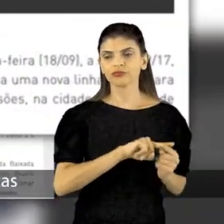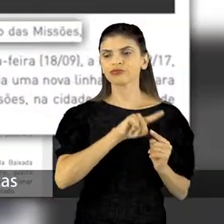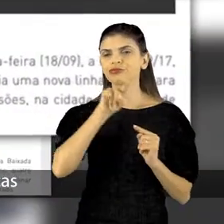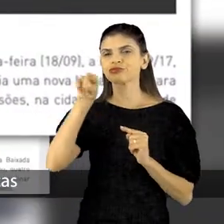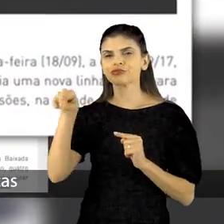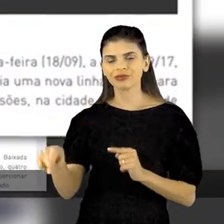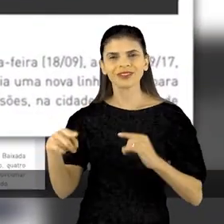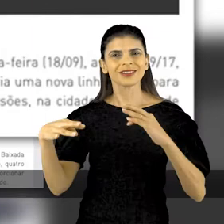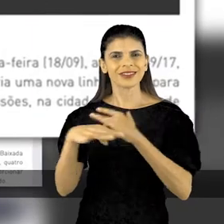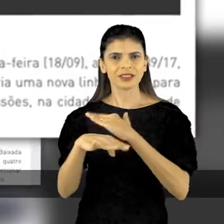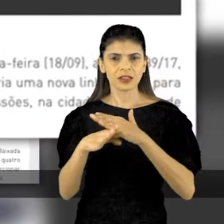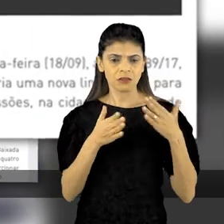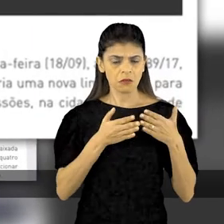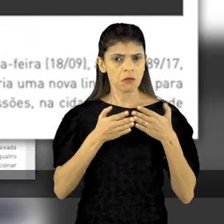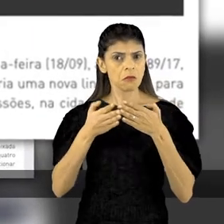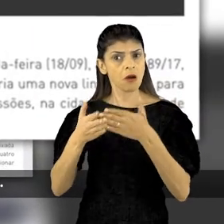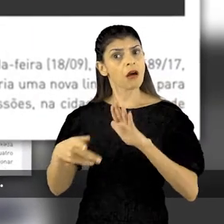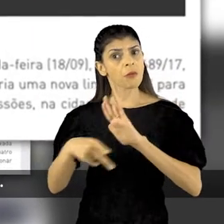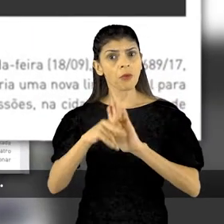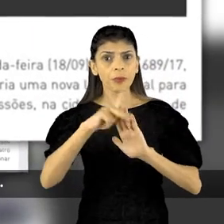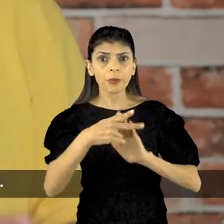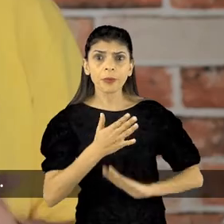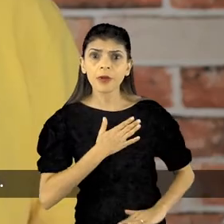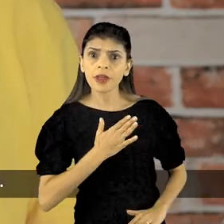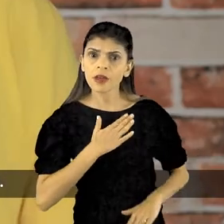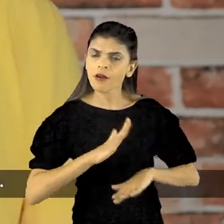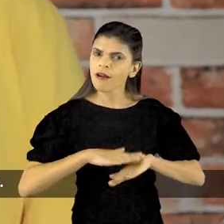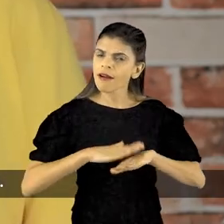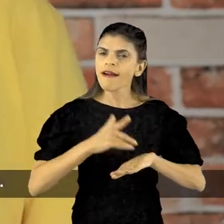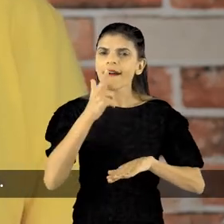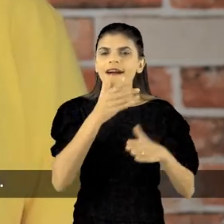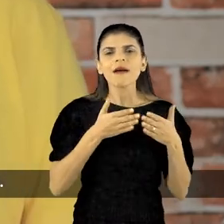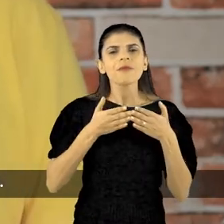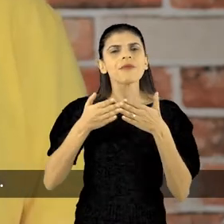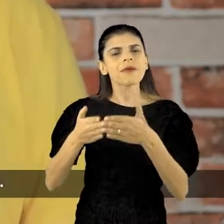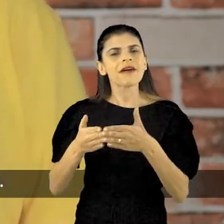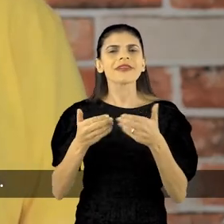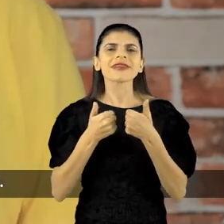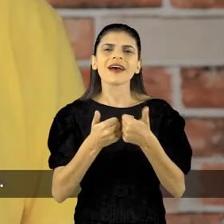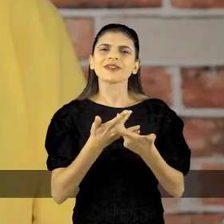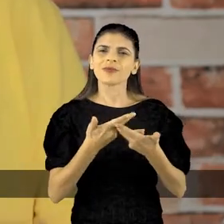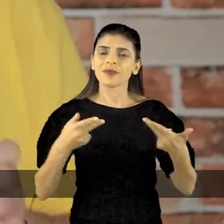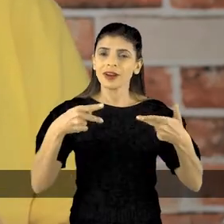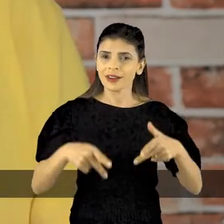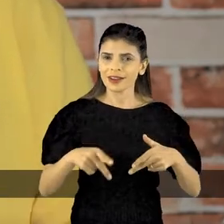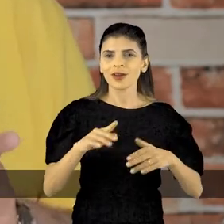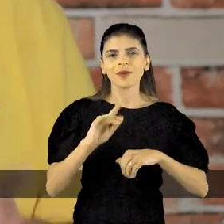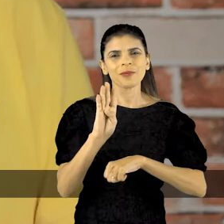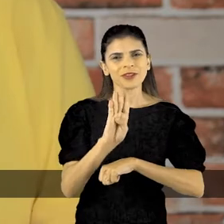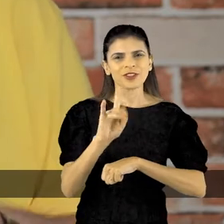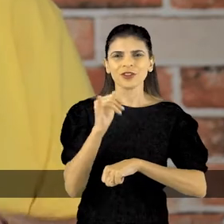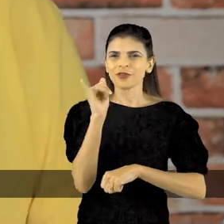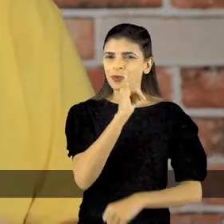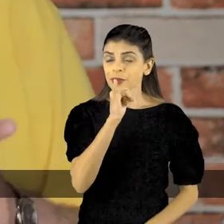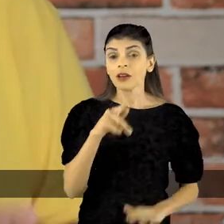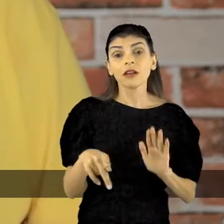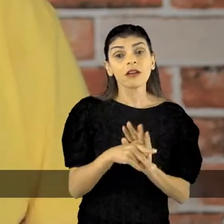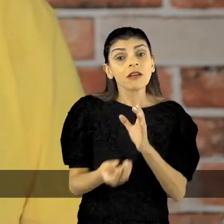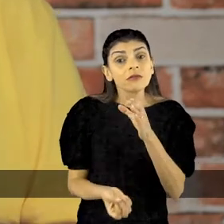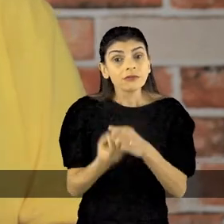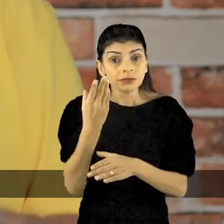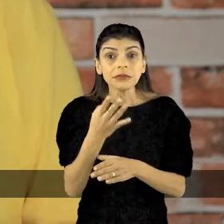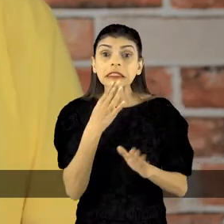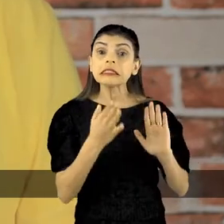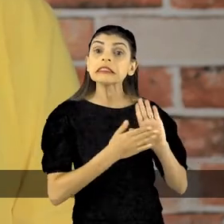do Rio pelas barcas é um projeto meu. Essa é a grande saída do transporte para a Baixada. E eu me comprometo a cobrar do